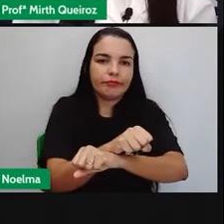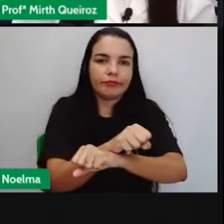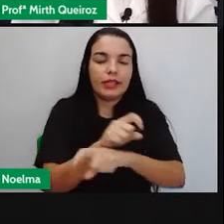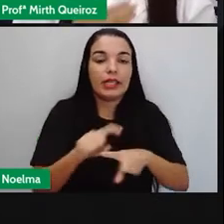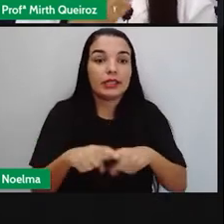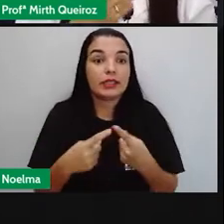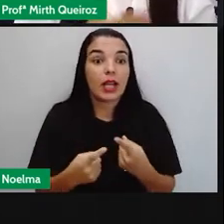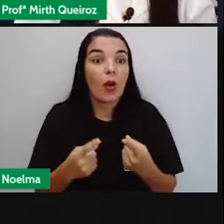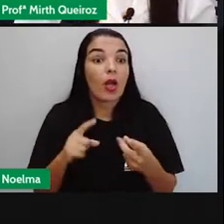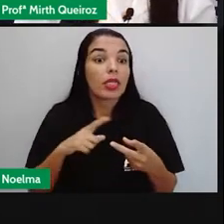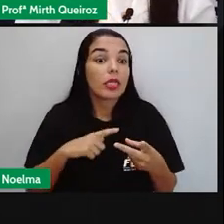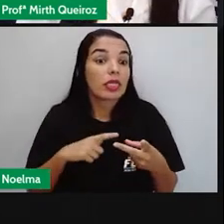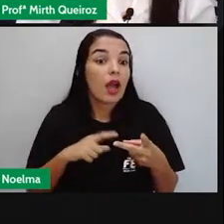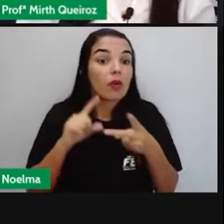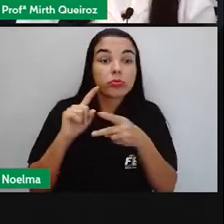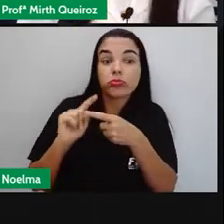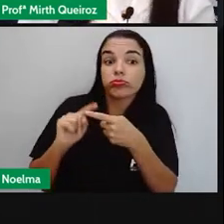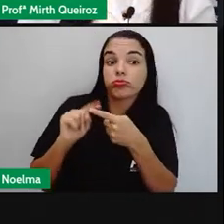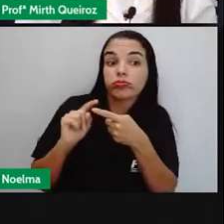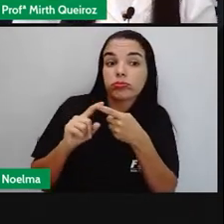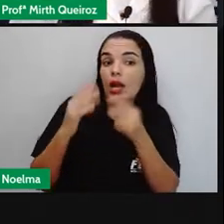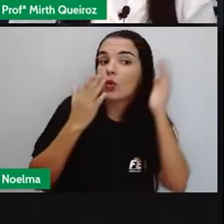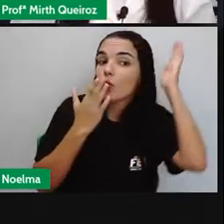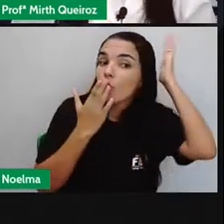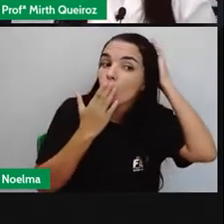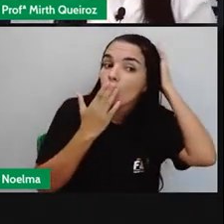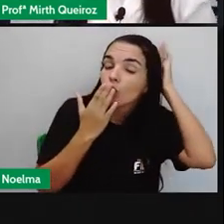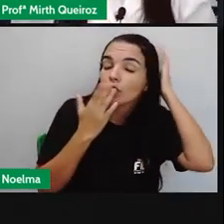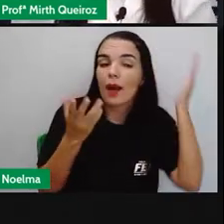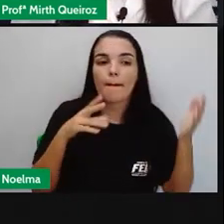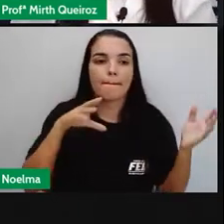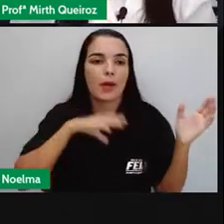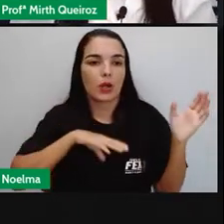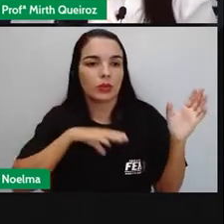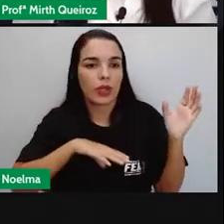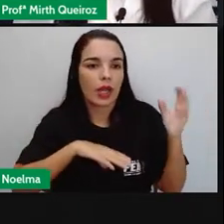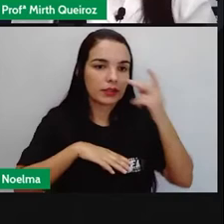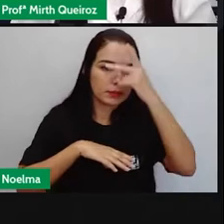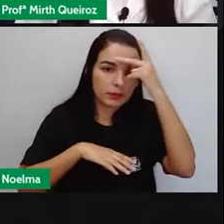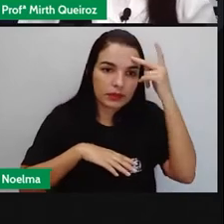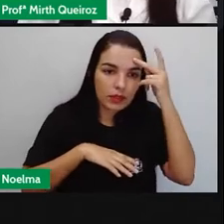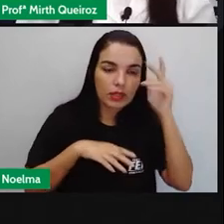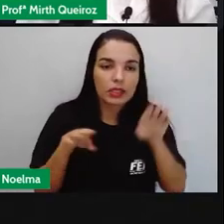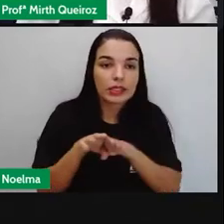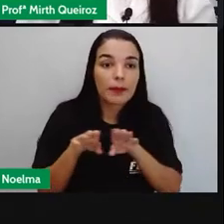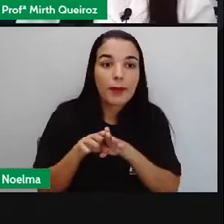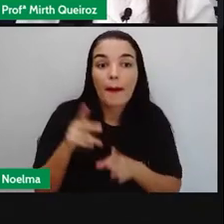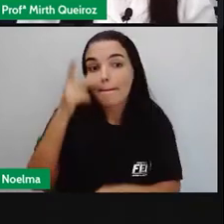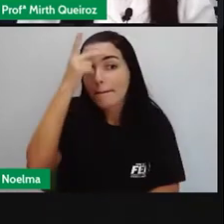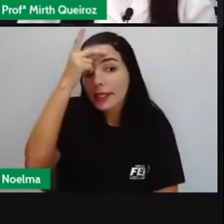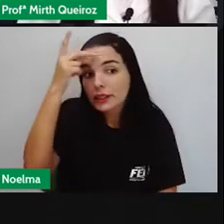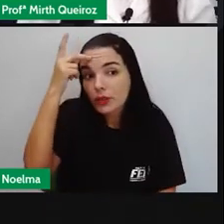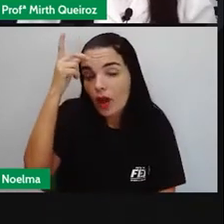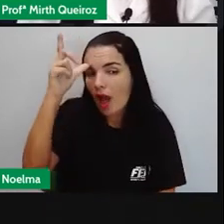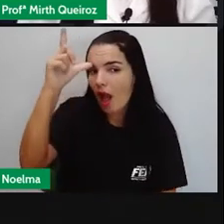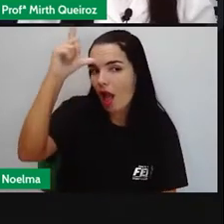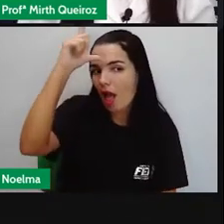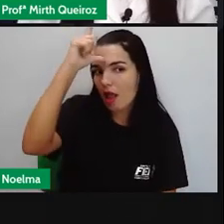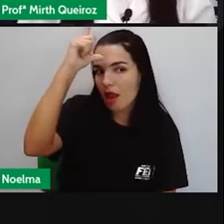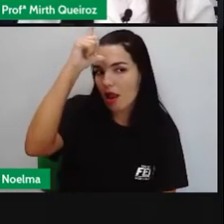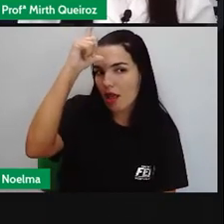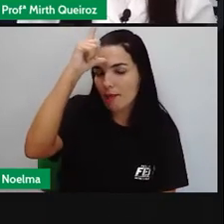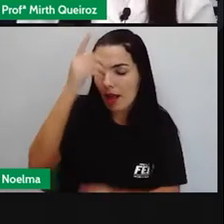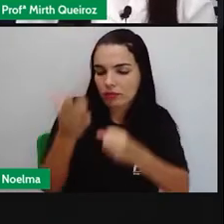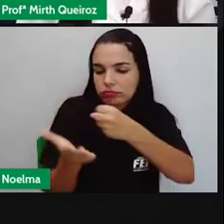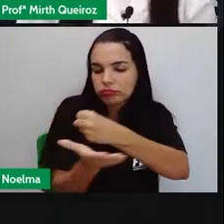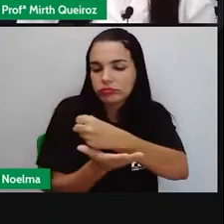E nós temos, então, que os índios, os portugueses e os alemães são a base aí da nossa